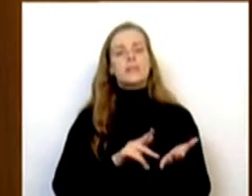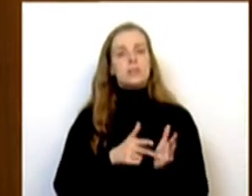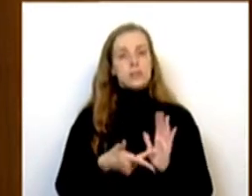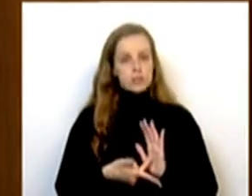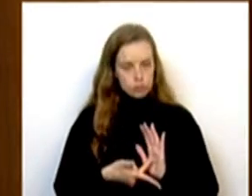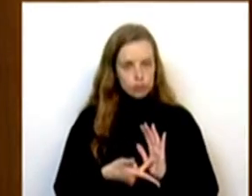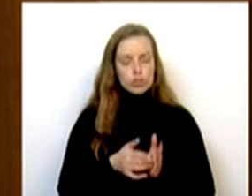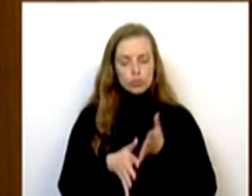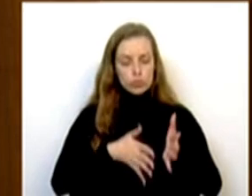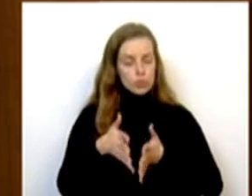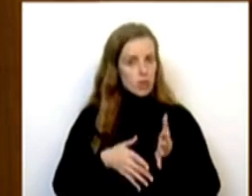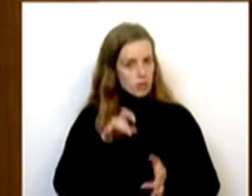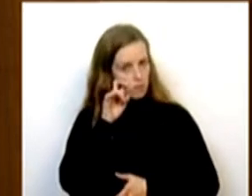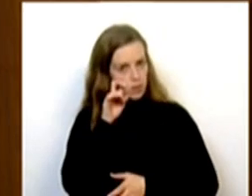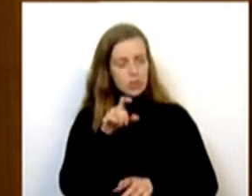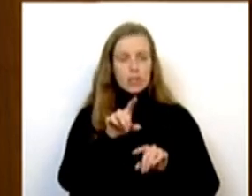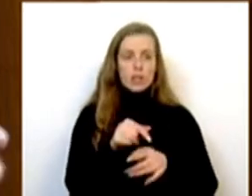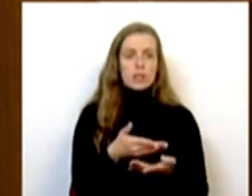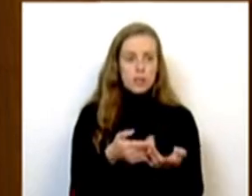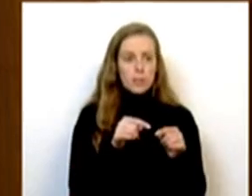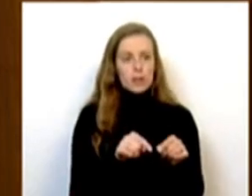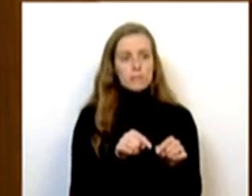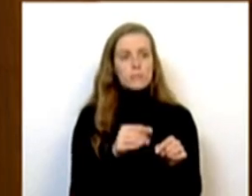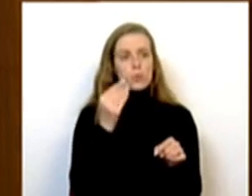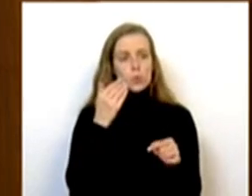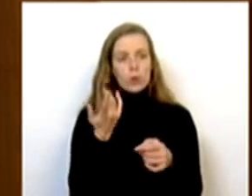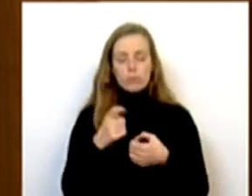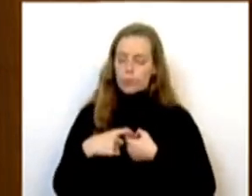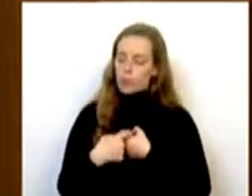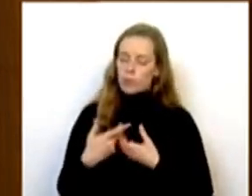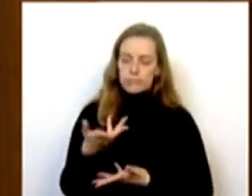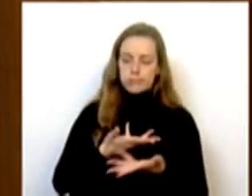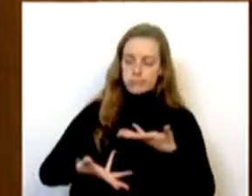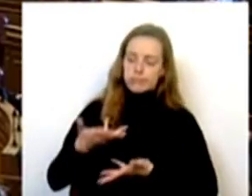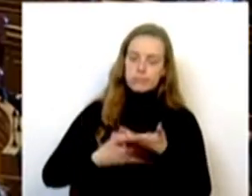industrial de defesa e também para a interoperabilidade com os nossos aliados. Muito obrigada.